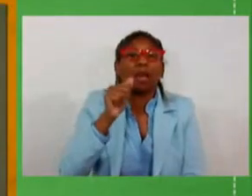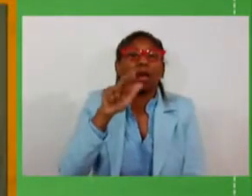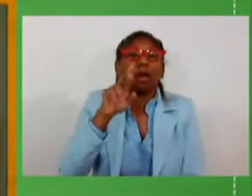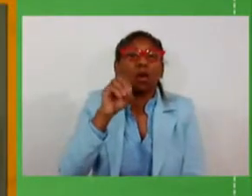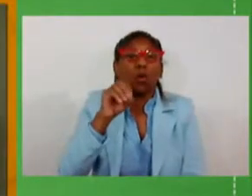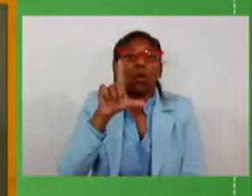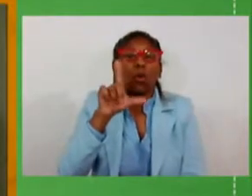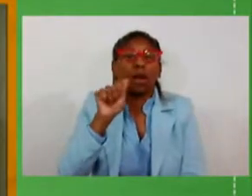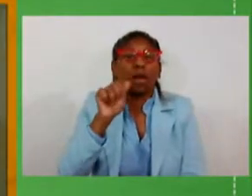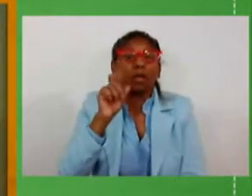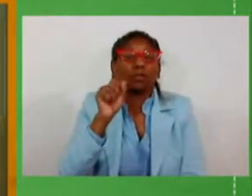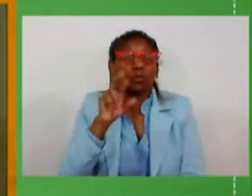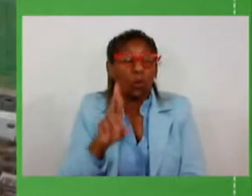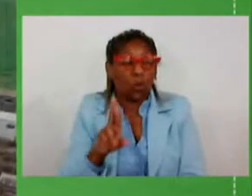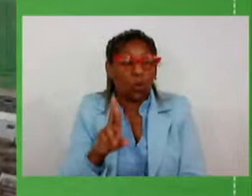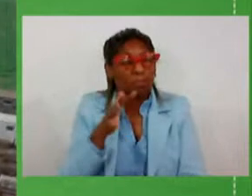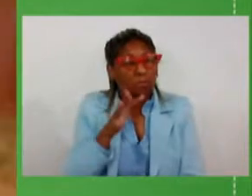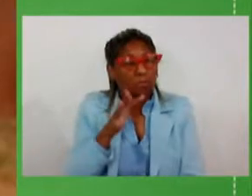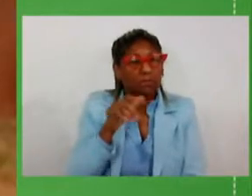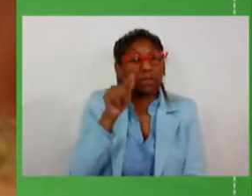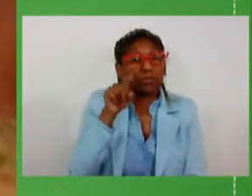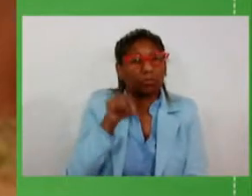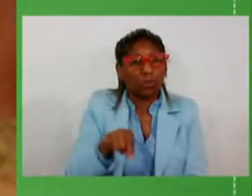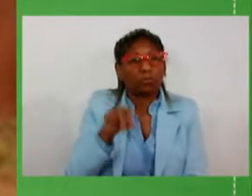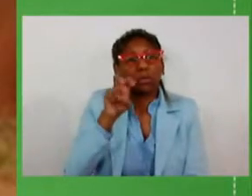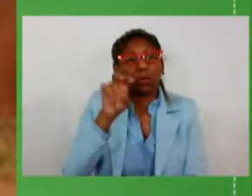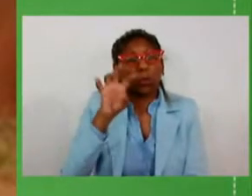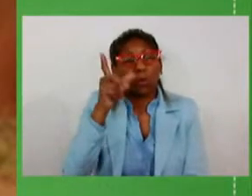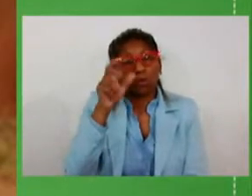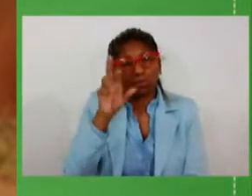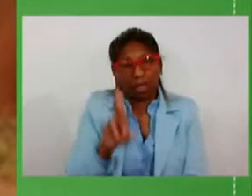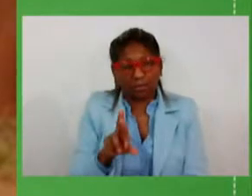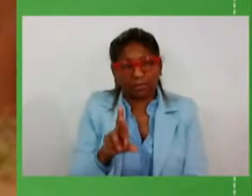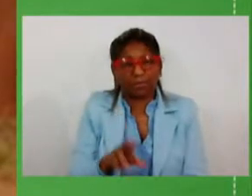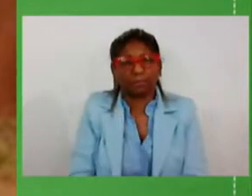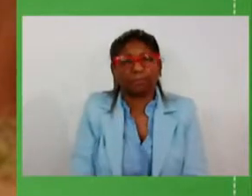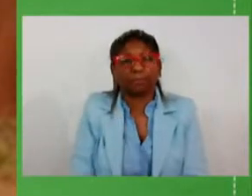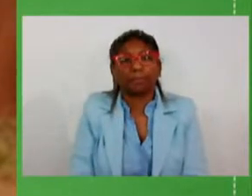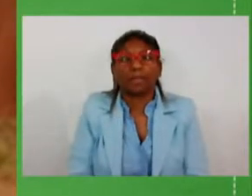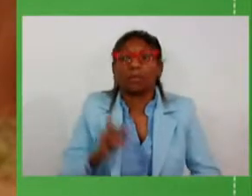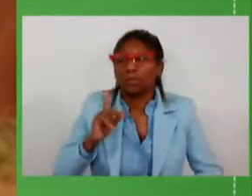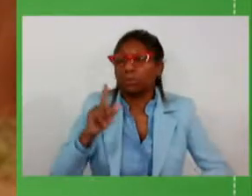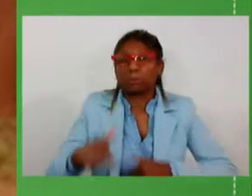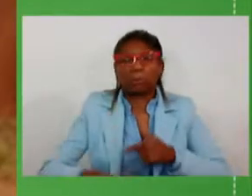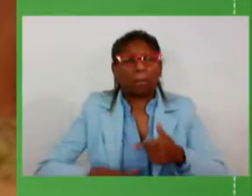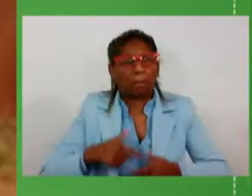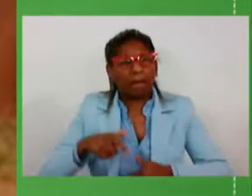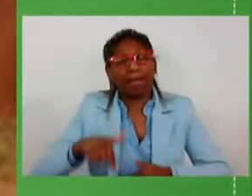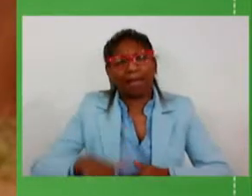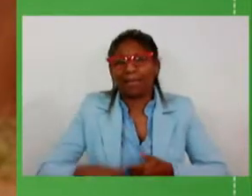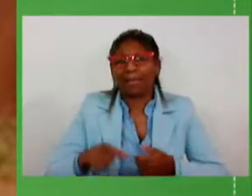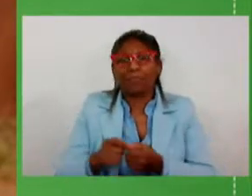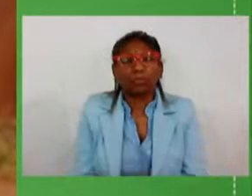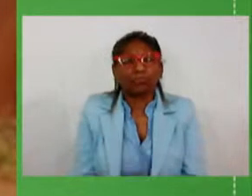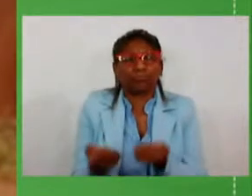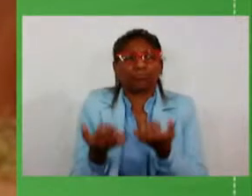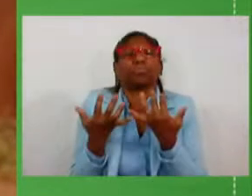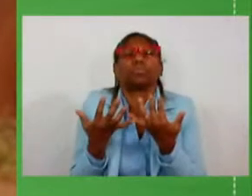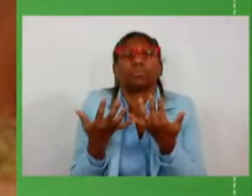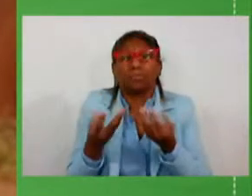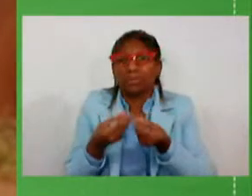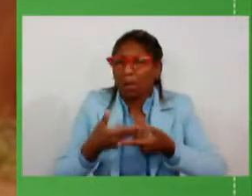tem a previsão de 7 0,5 milhões de reais o pessoal é muito de trabalhar aqui se produz muita coisa